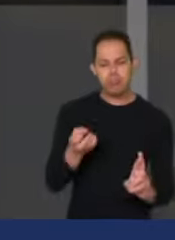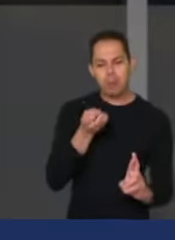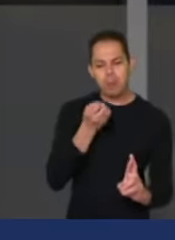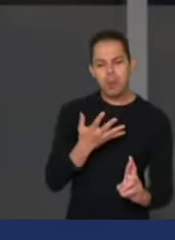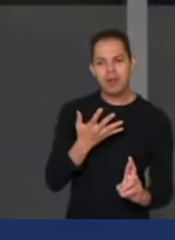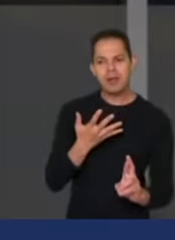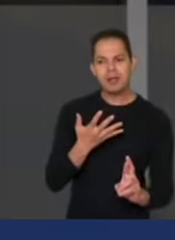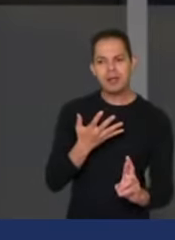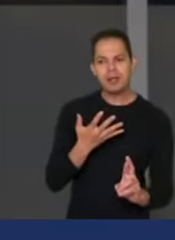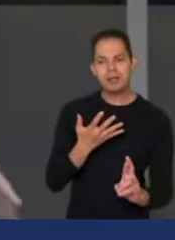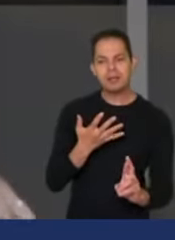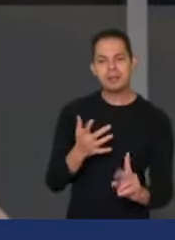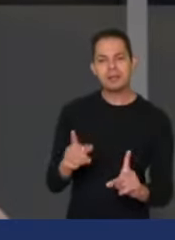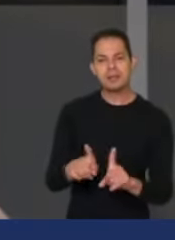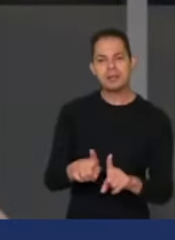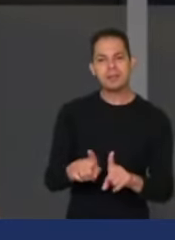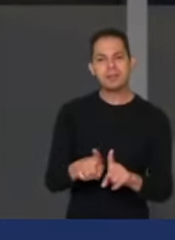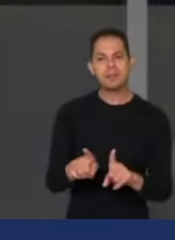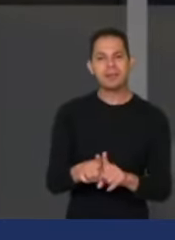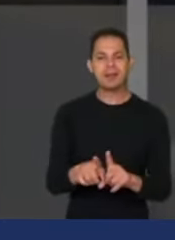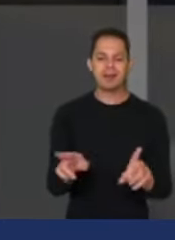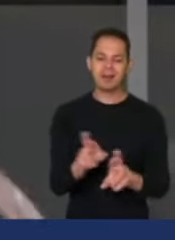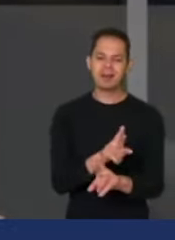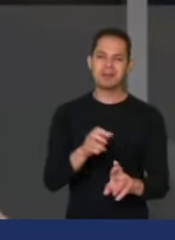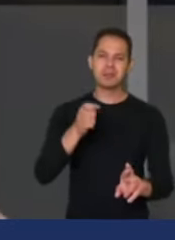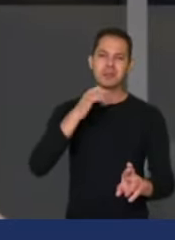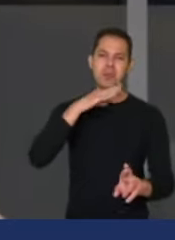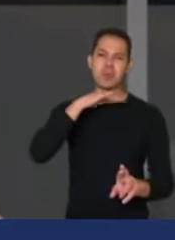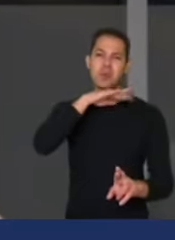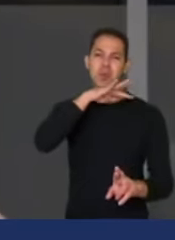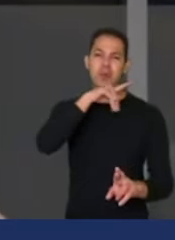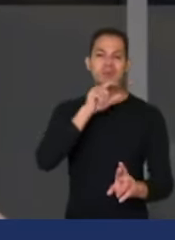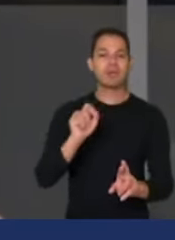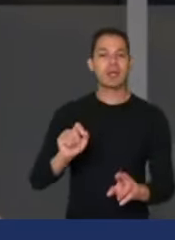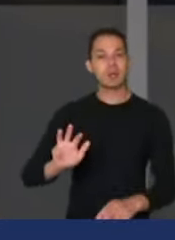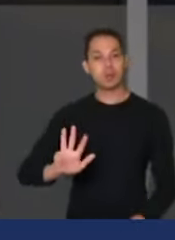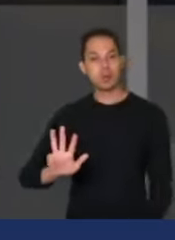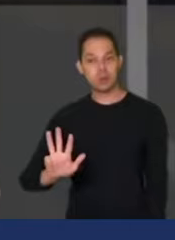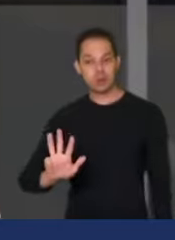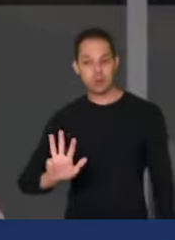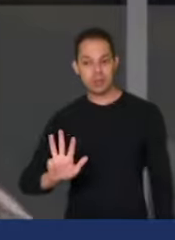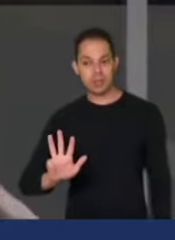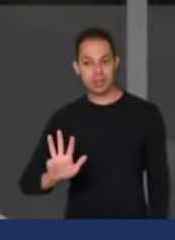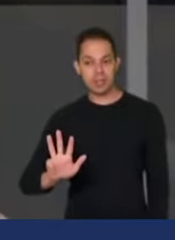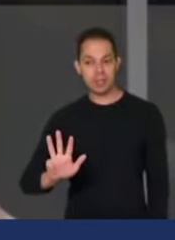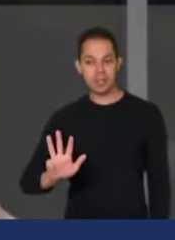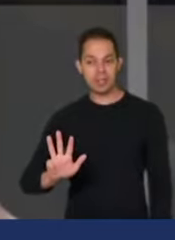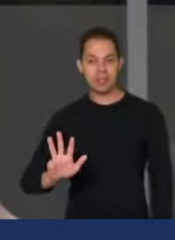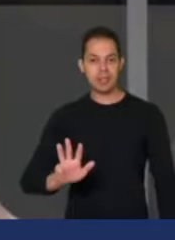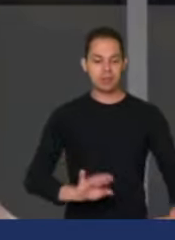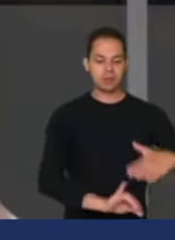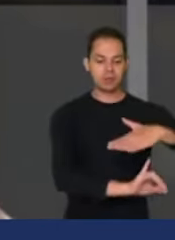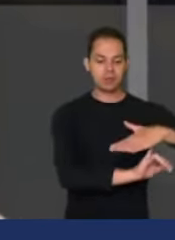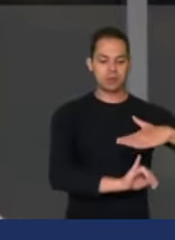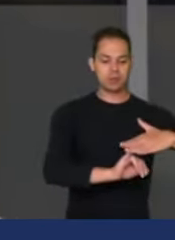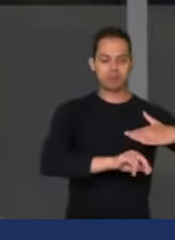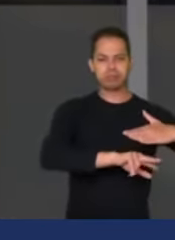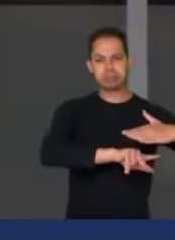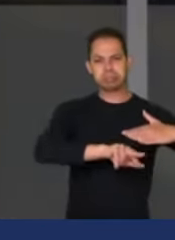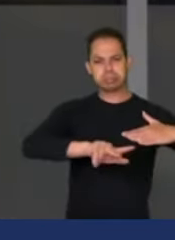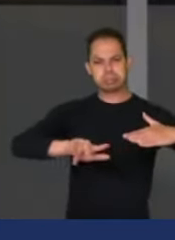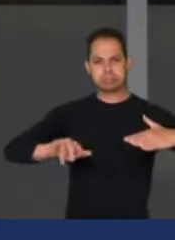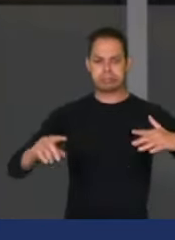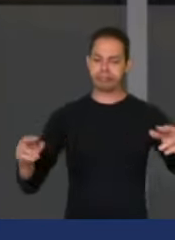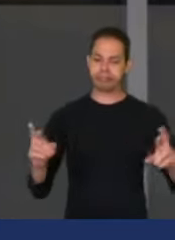que falar também das péssimas relações que o governo Lula vem tendo com as nossas instituições. O governo Lula